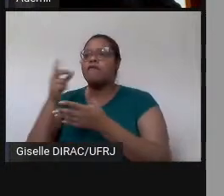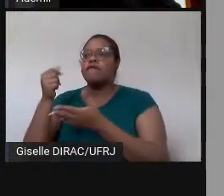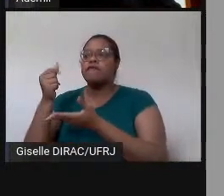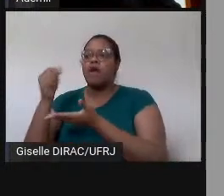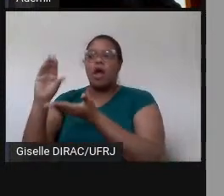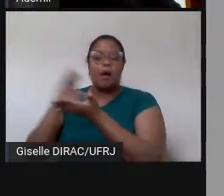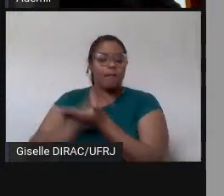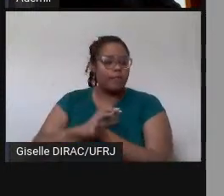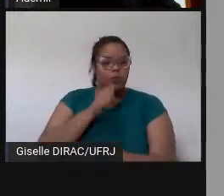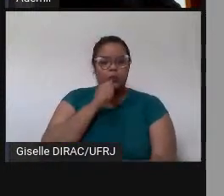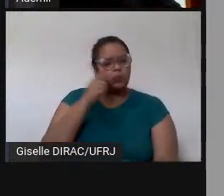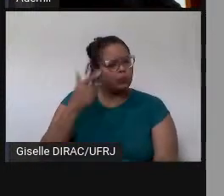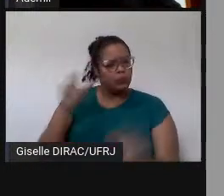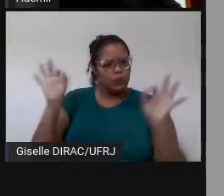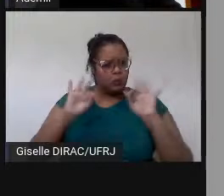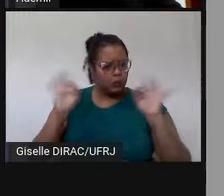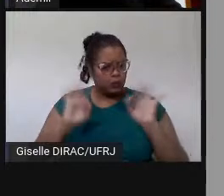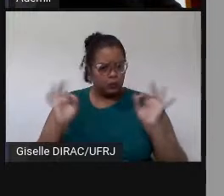nesse sentido.